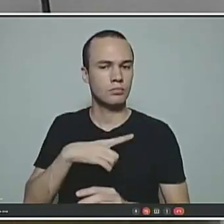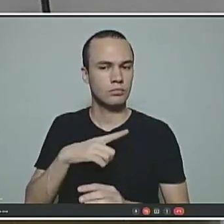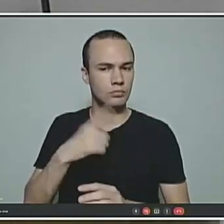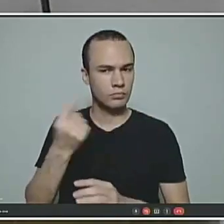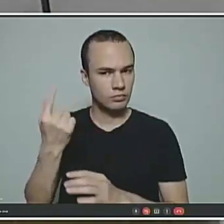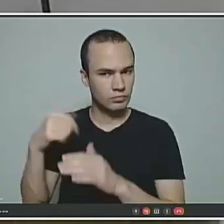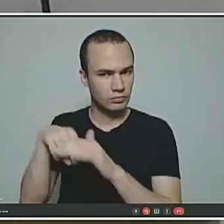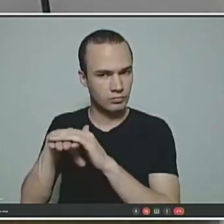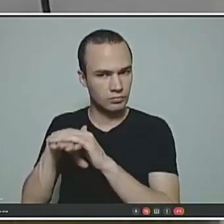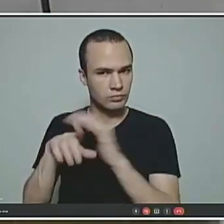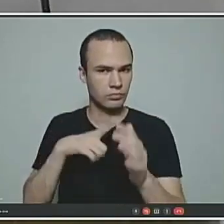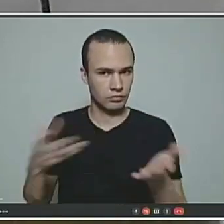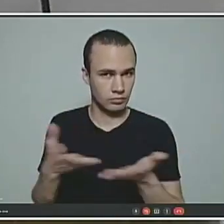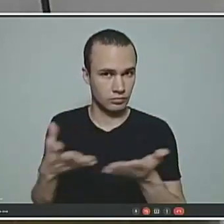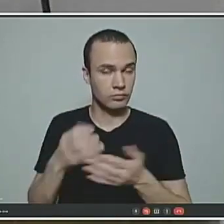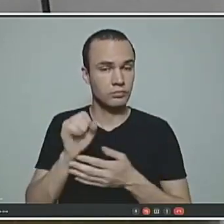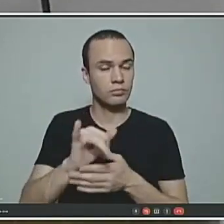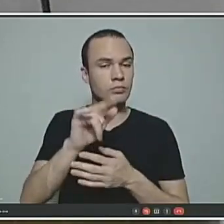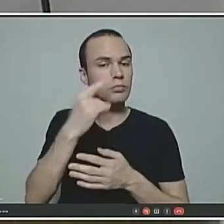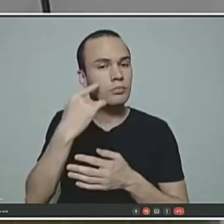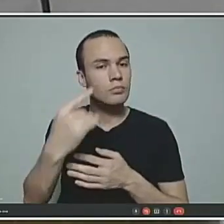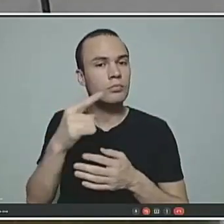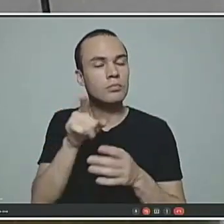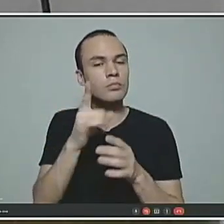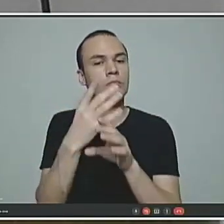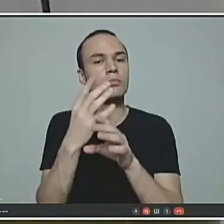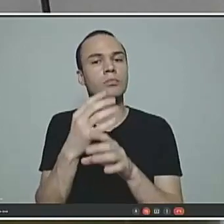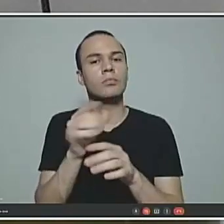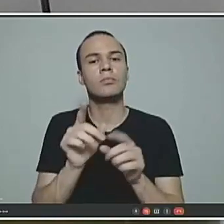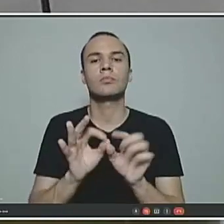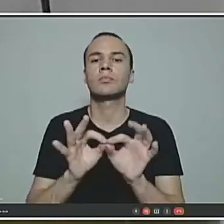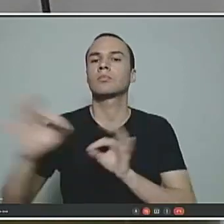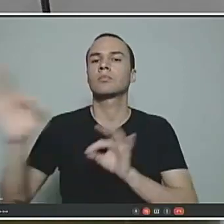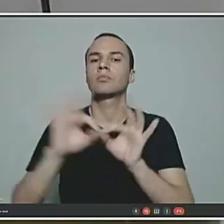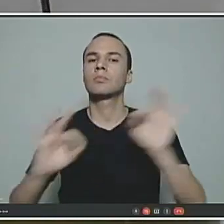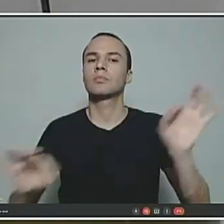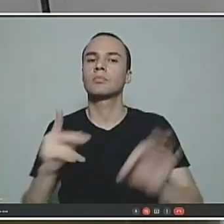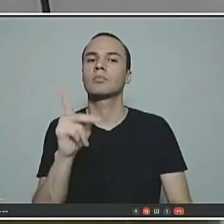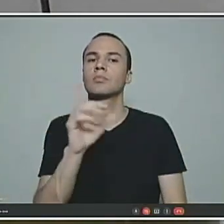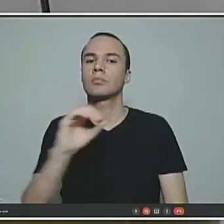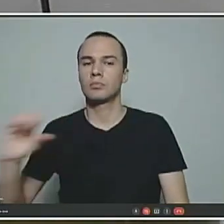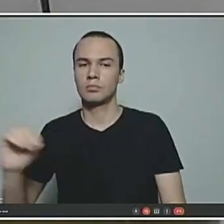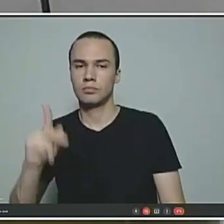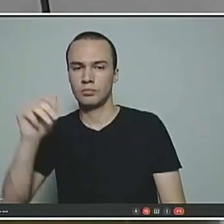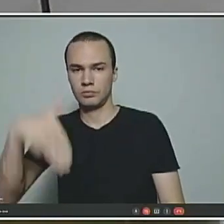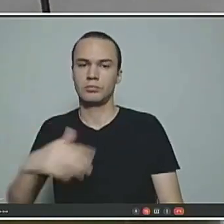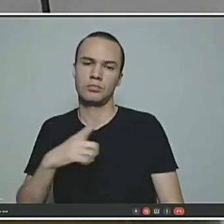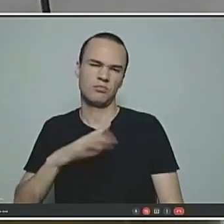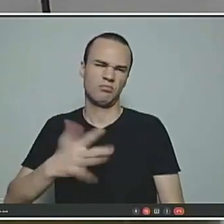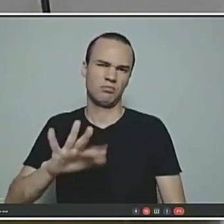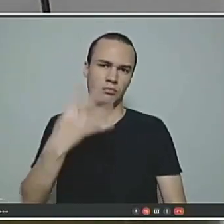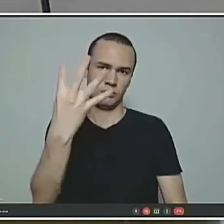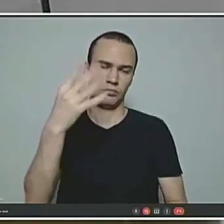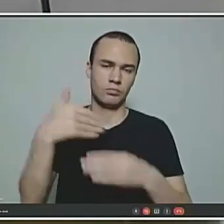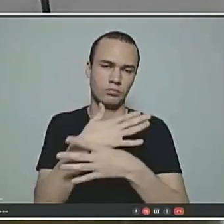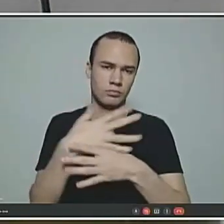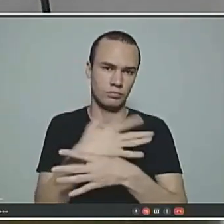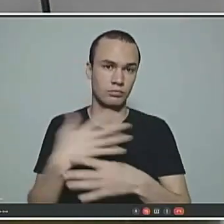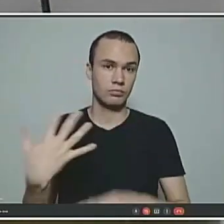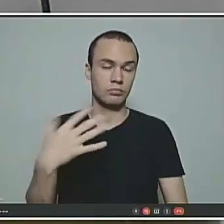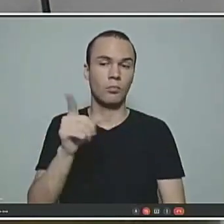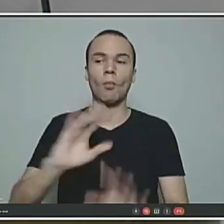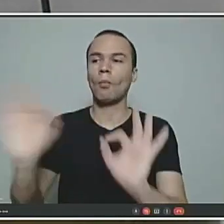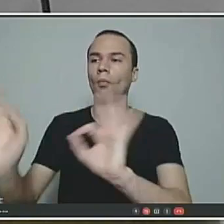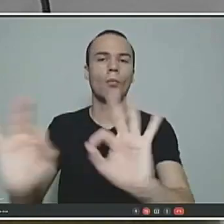fundo tinha que ter hoje. Se você pegar num raio de 100 quilômetros aqui, nós temos quatro municípios com regime próprio de previdência. Nenhum